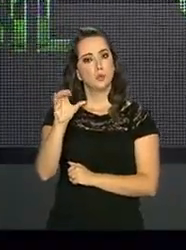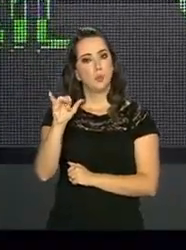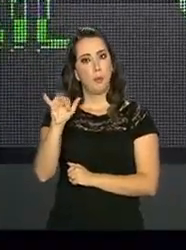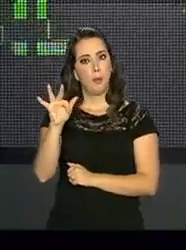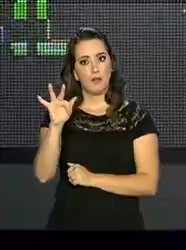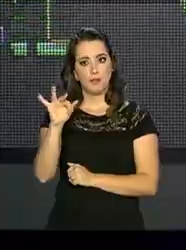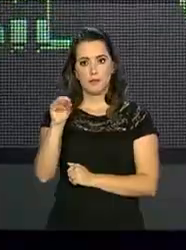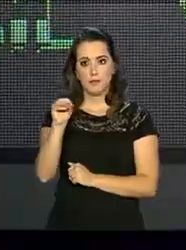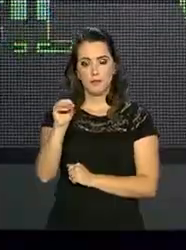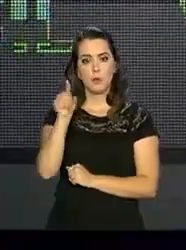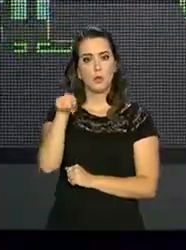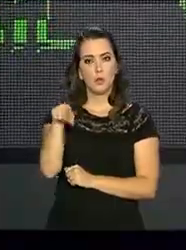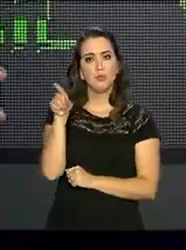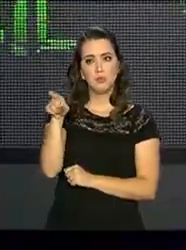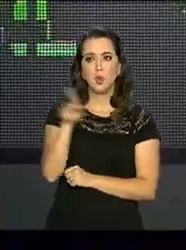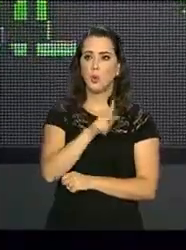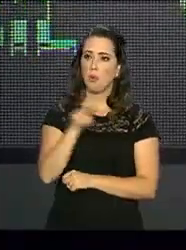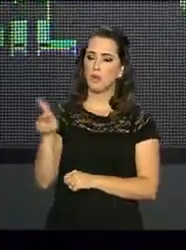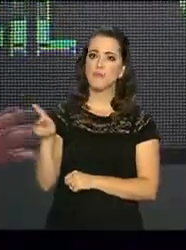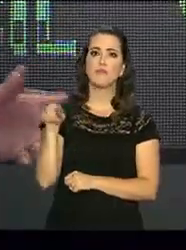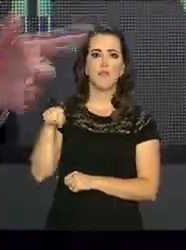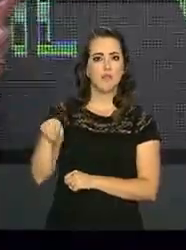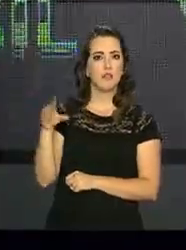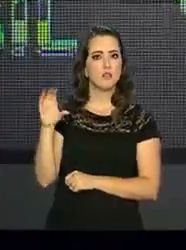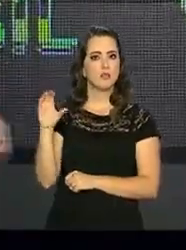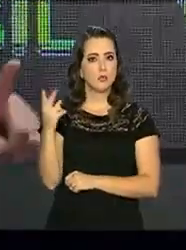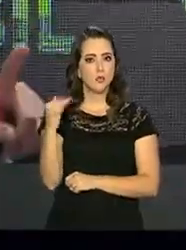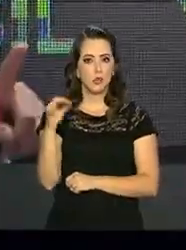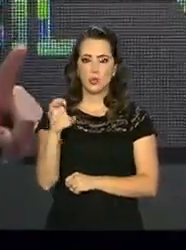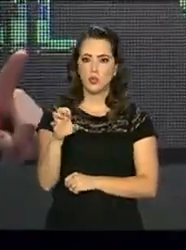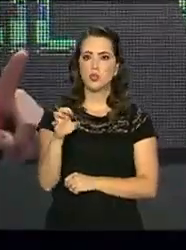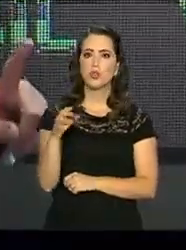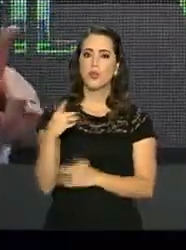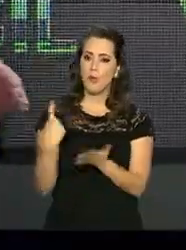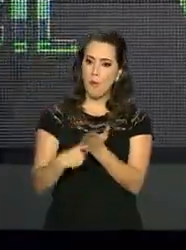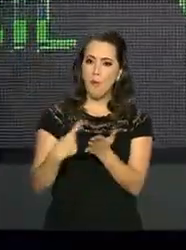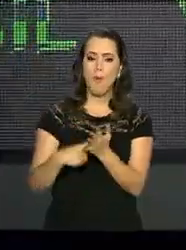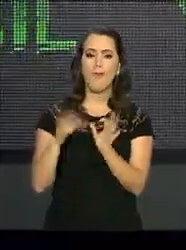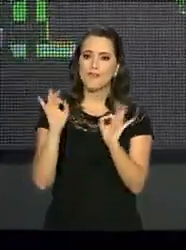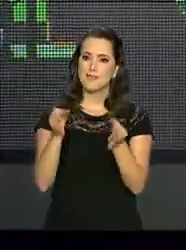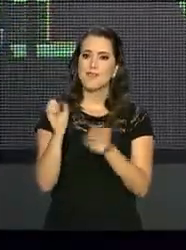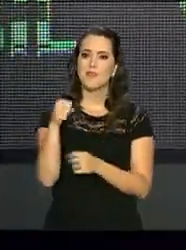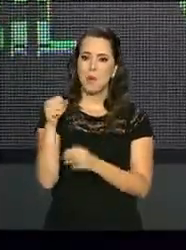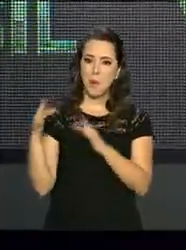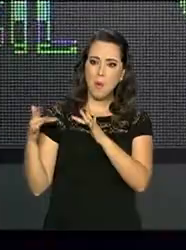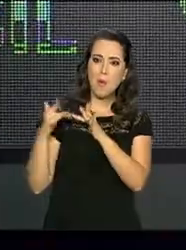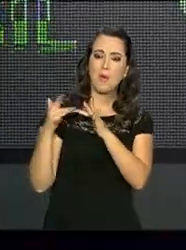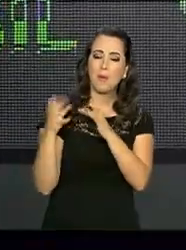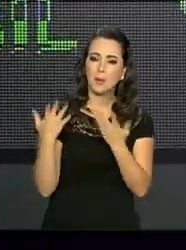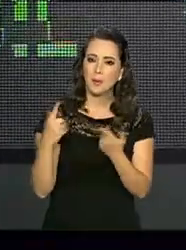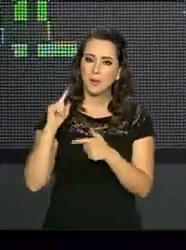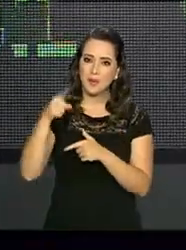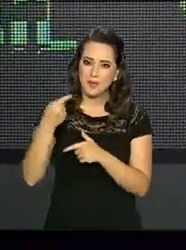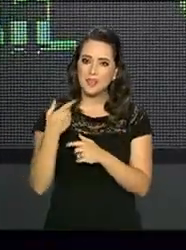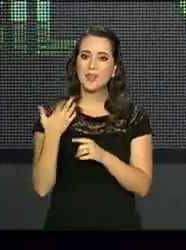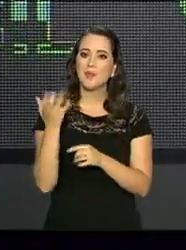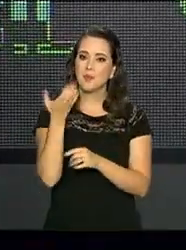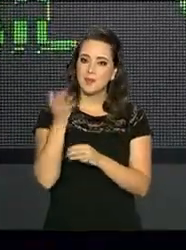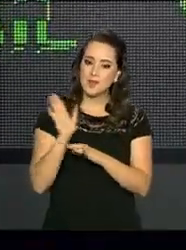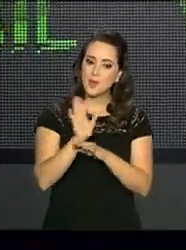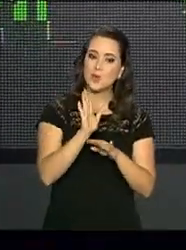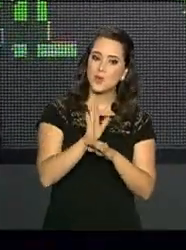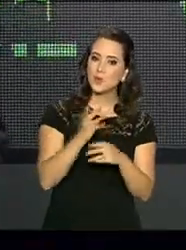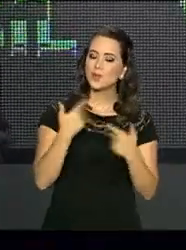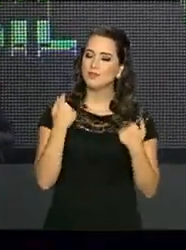tese e não só assumiu, como avalizou e apadrinhou a tese. Tanto que, logo depois, o presidente Penha